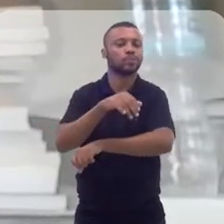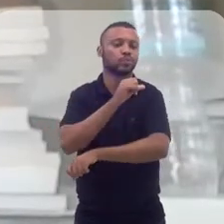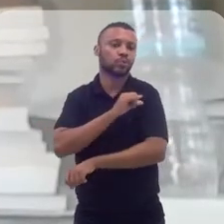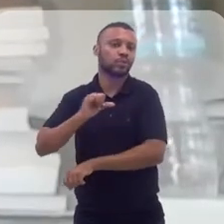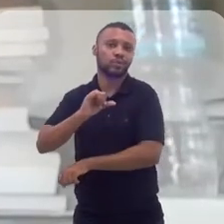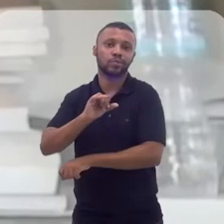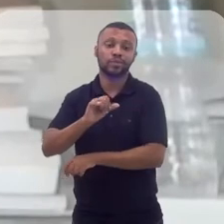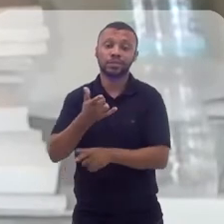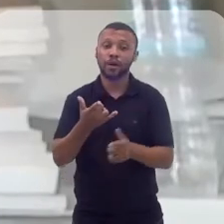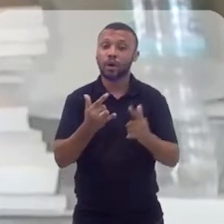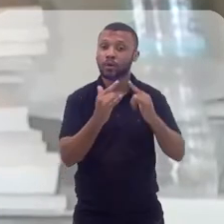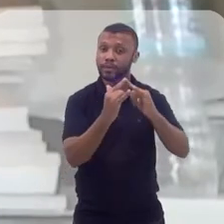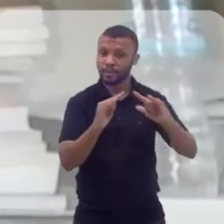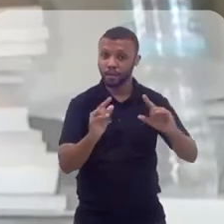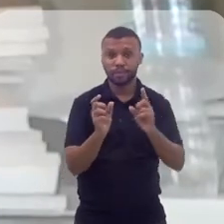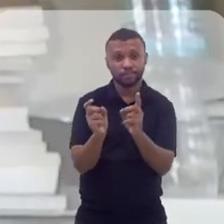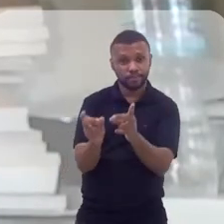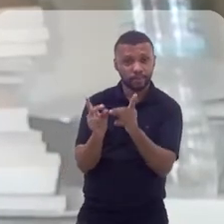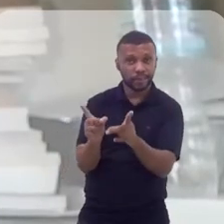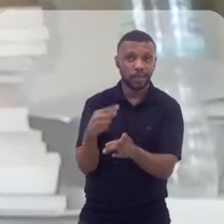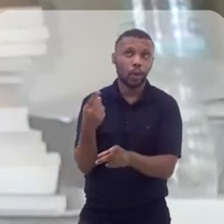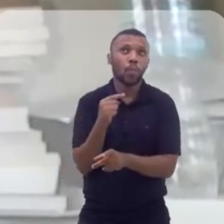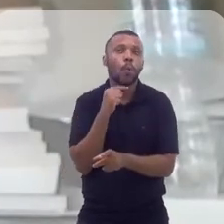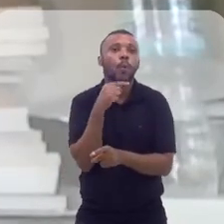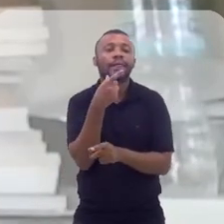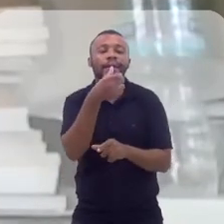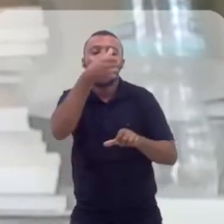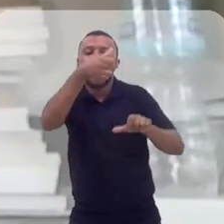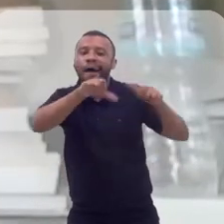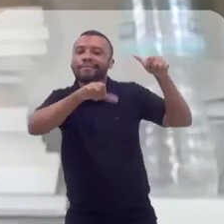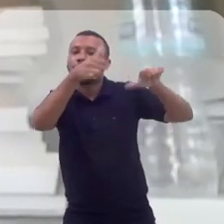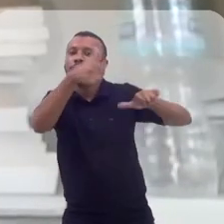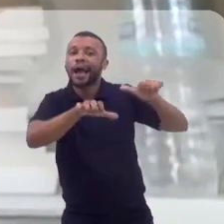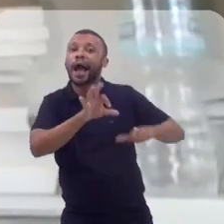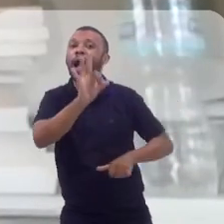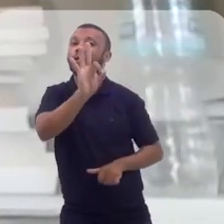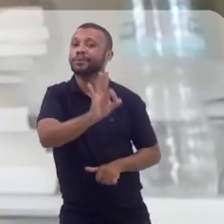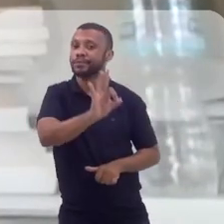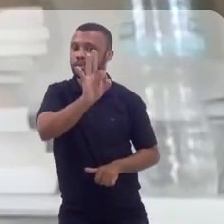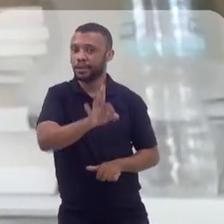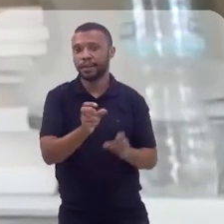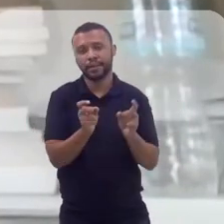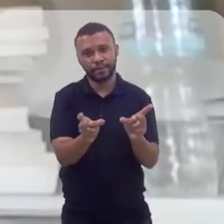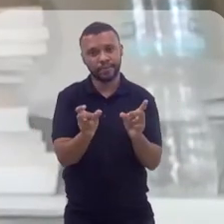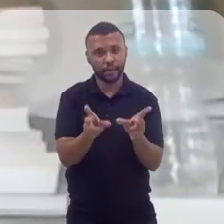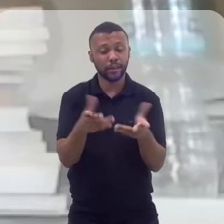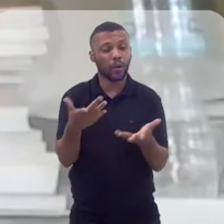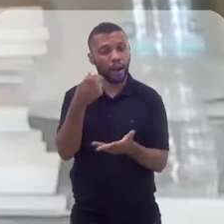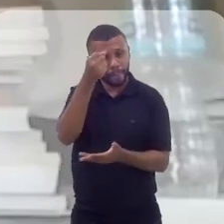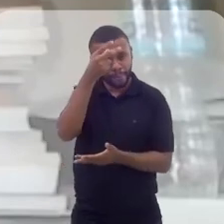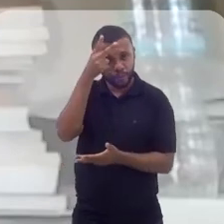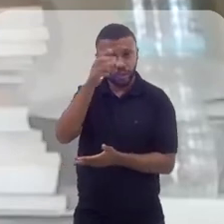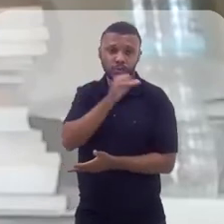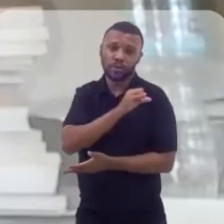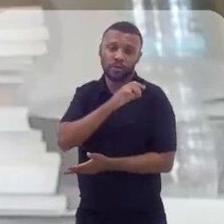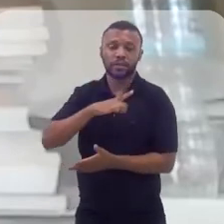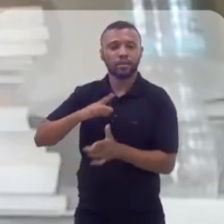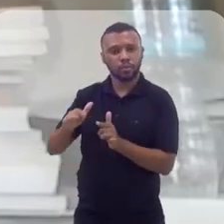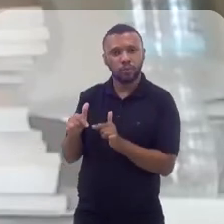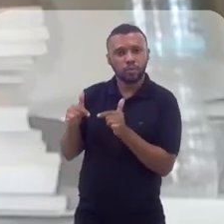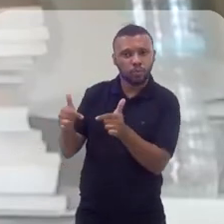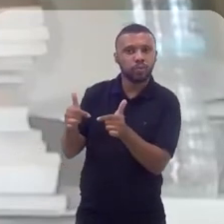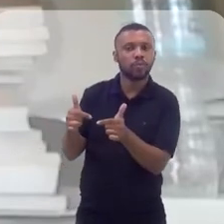são os ambulantes que fazem, a gente não consegue medir essas vendas. Agora, a Prefeitura do Rio está com uma iniciativa, a tem